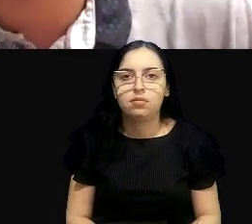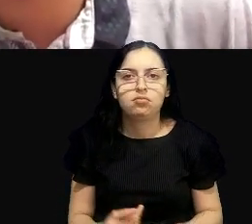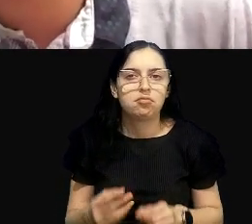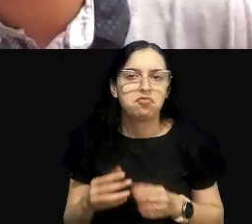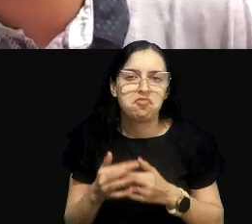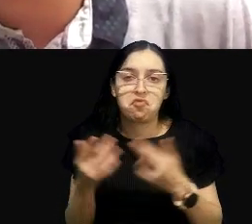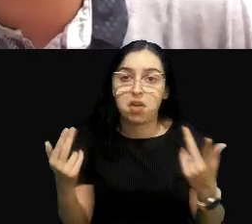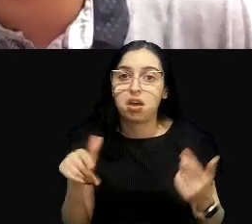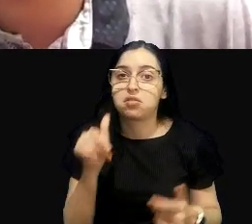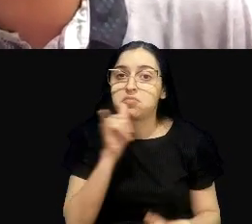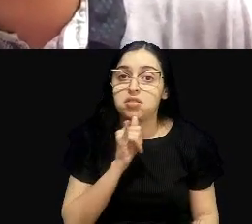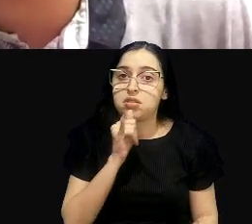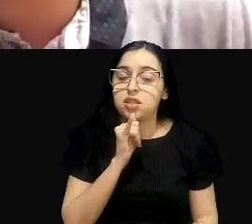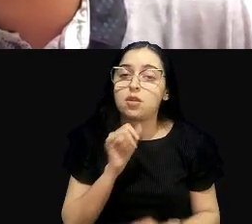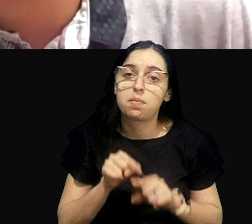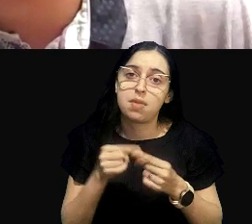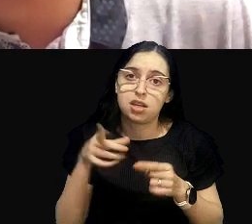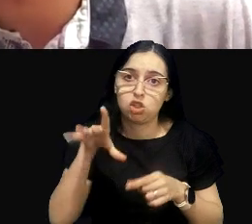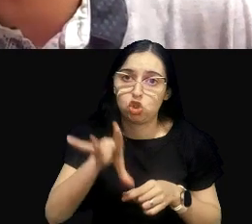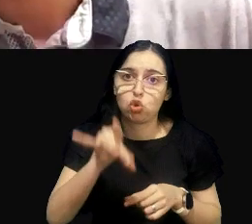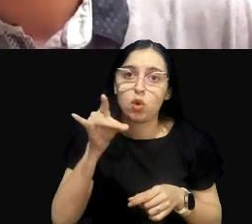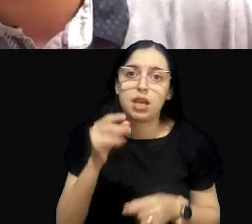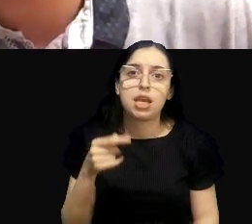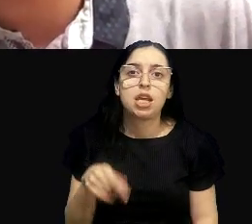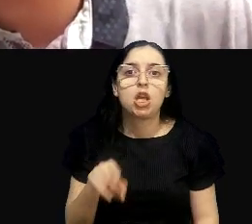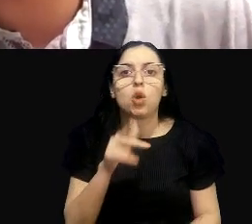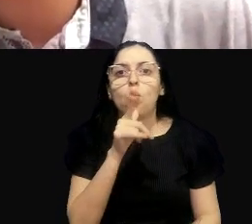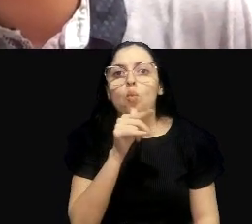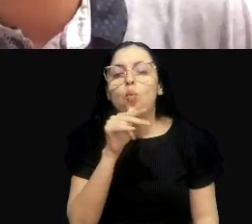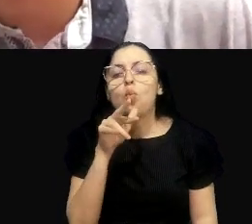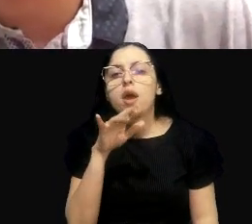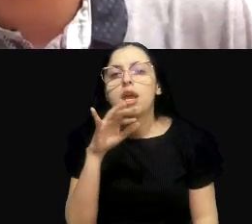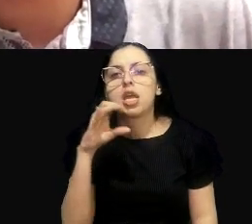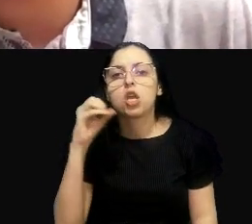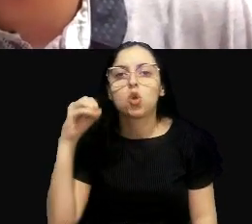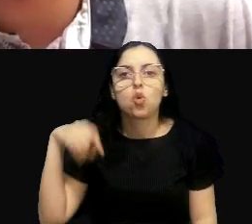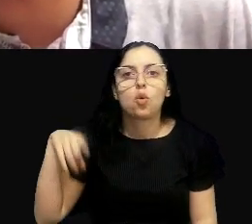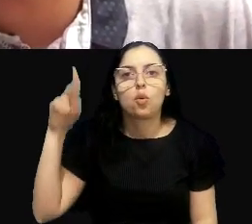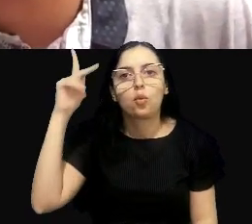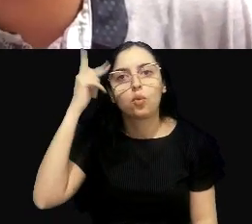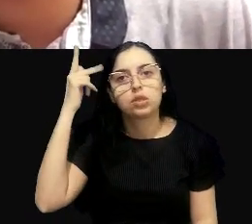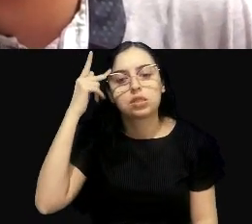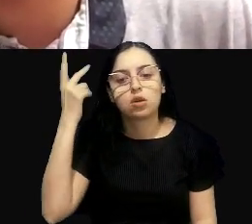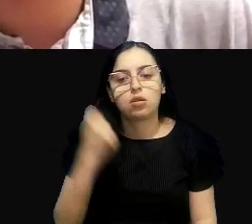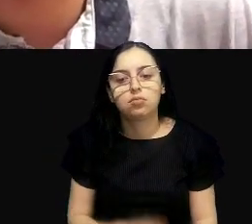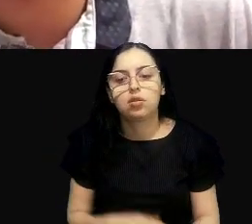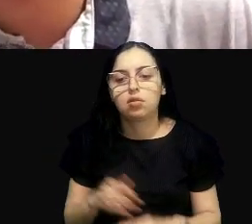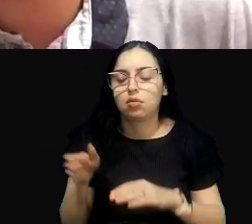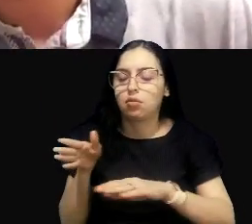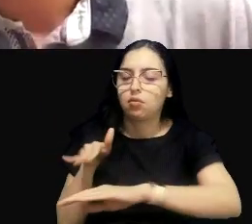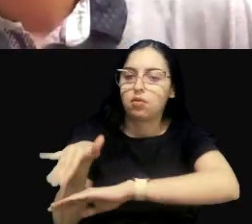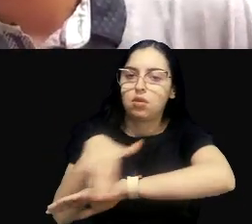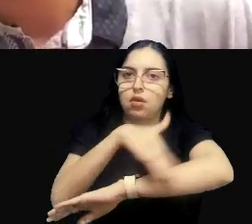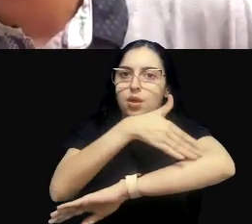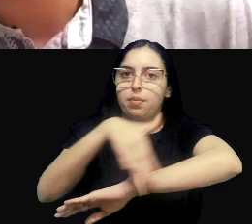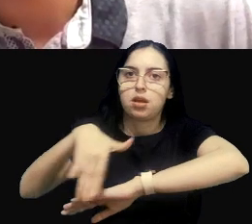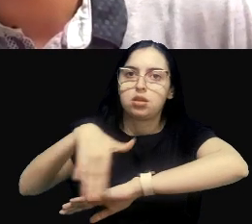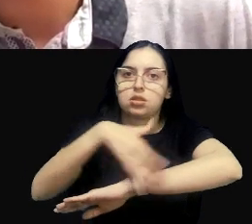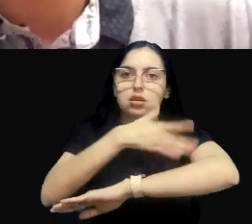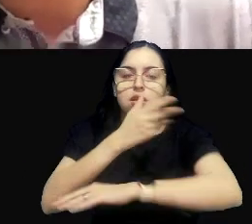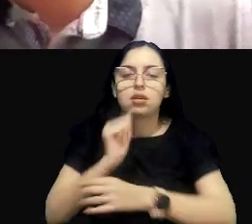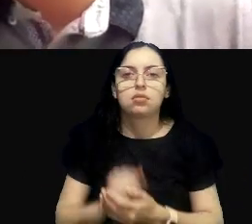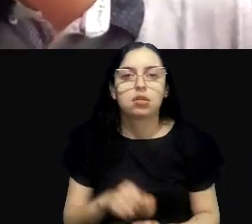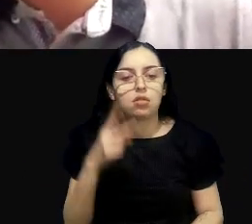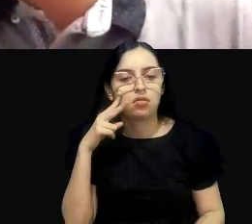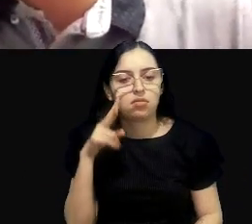outros, mas eu escolhi aqui o caso do Rio Pinheiros, em São Paulo, certamente vocês já passaram pelas marginais, Pinheiros, Tietê, certamente,